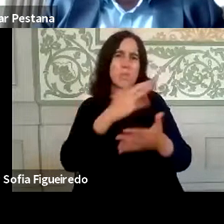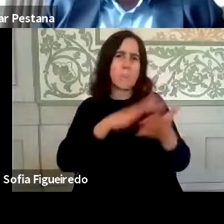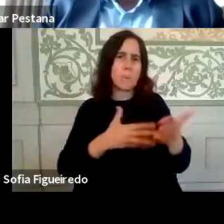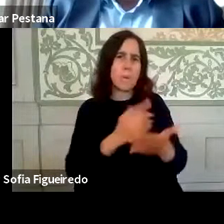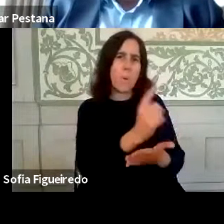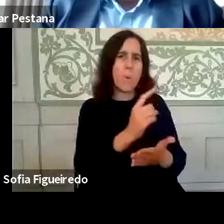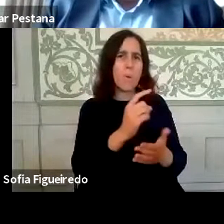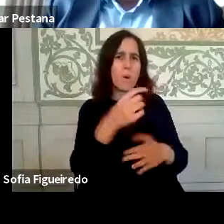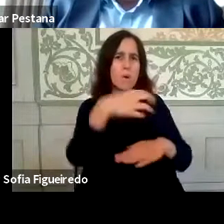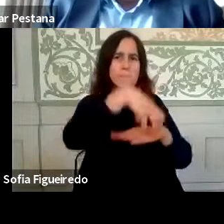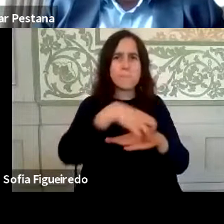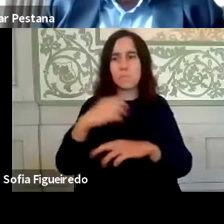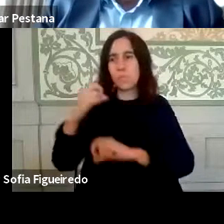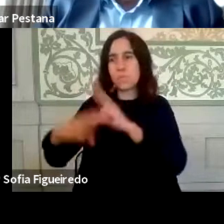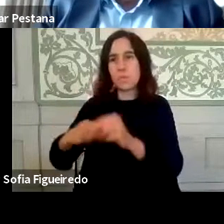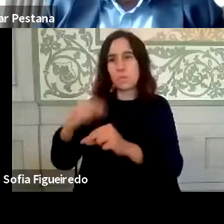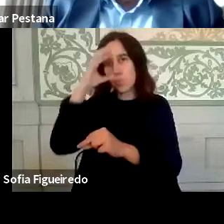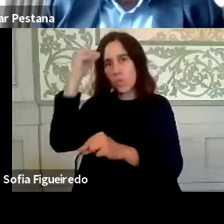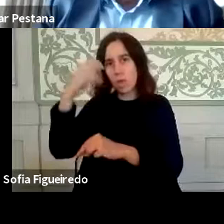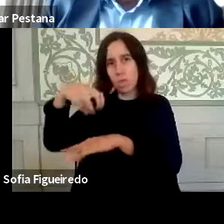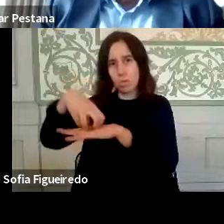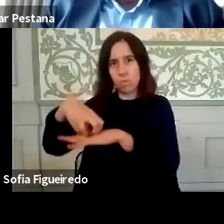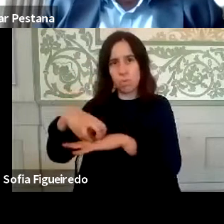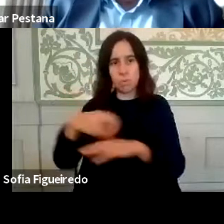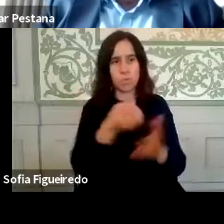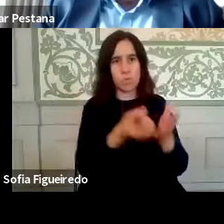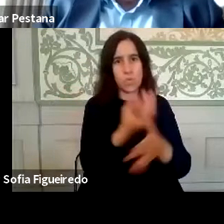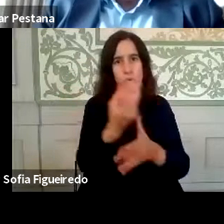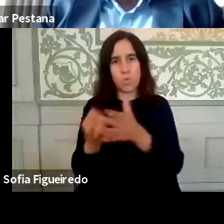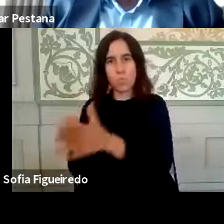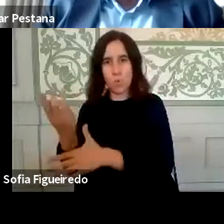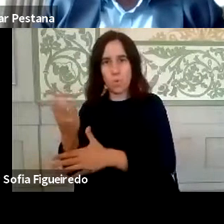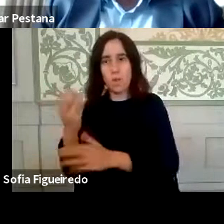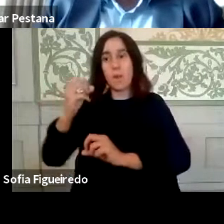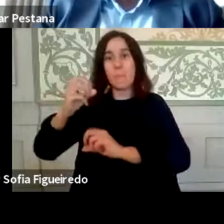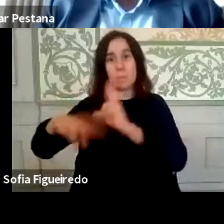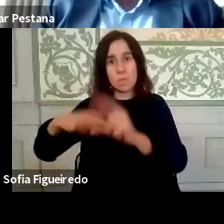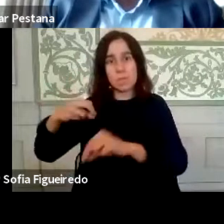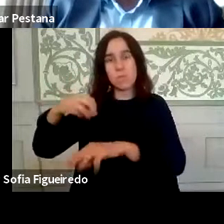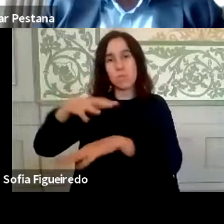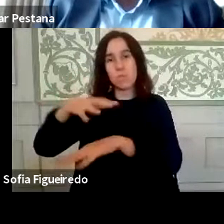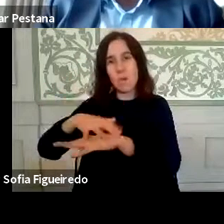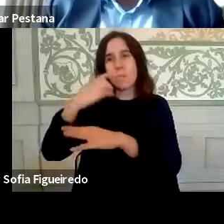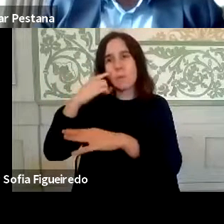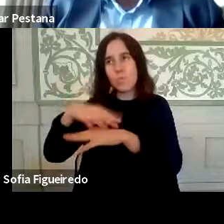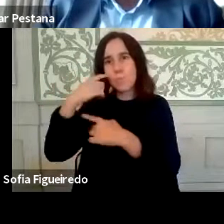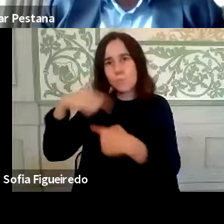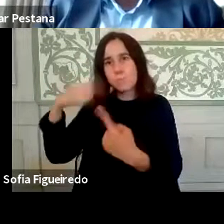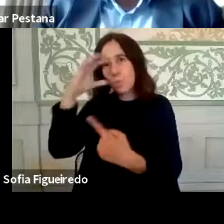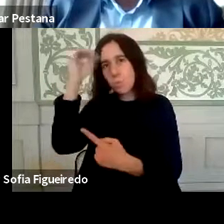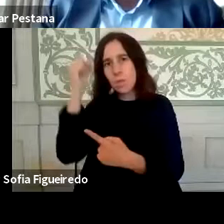modernização do Estado e a administração pública que se tornaram